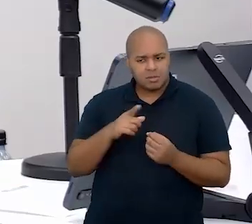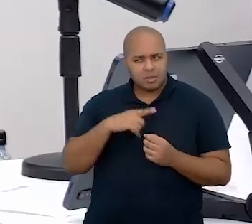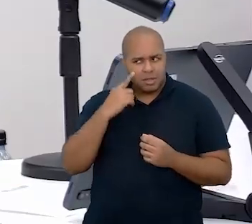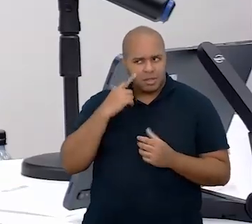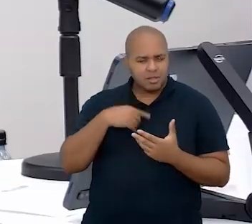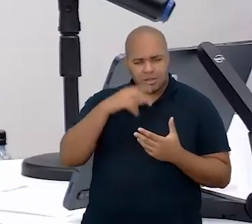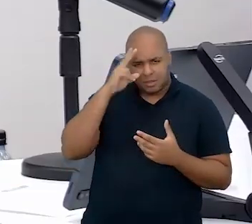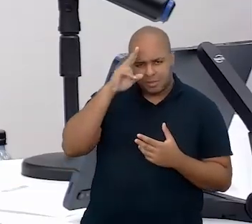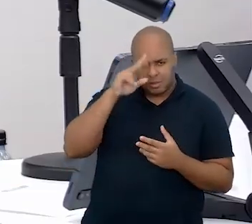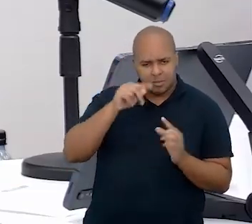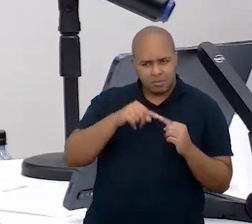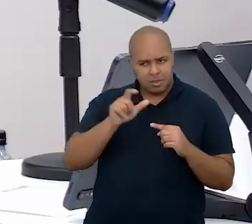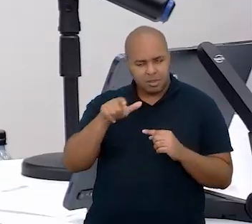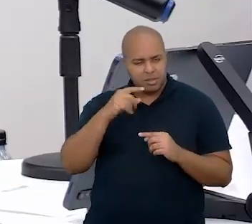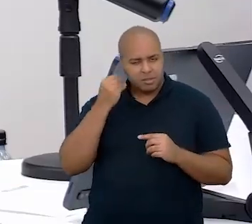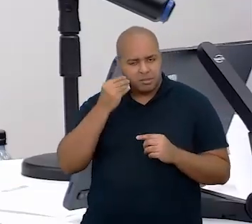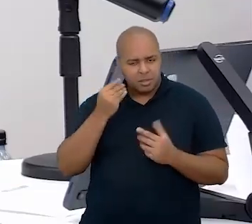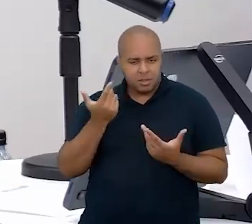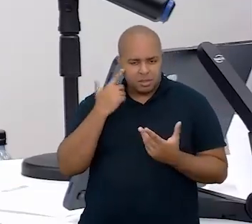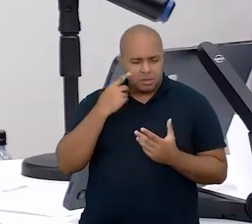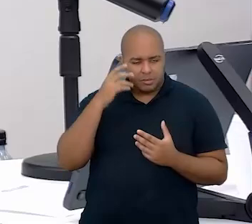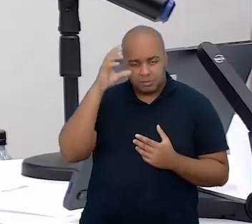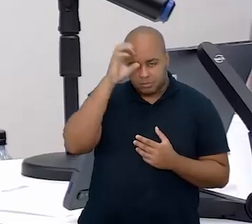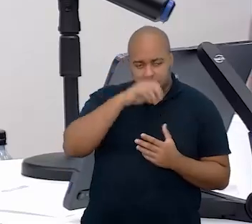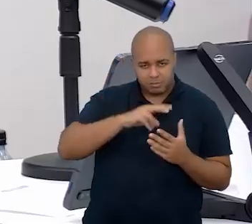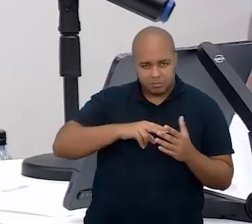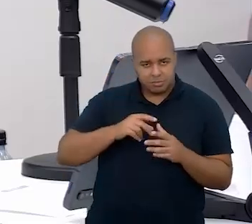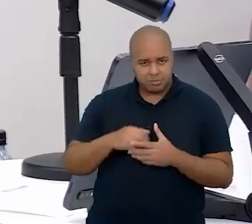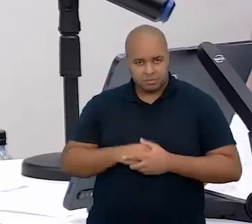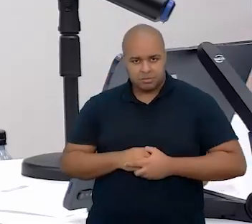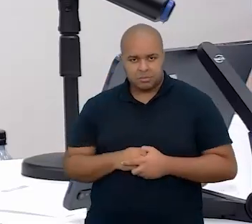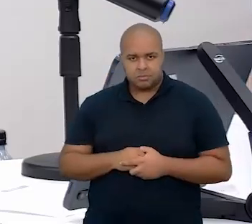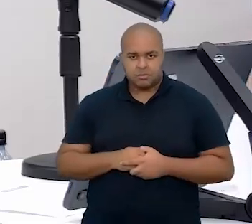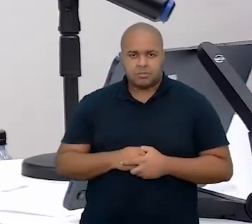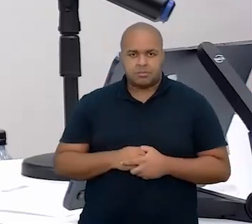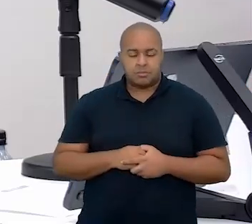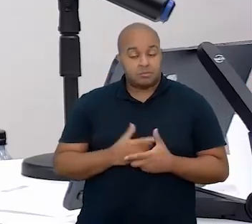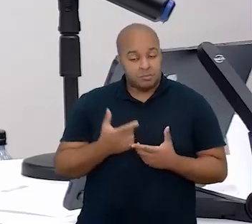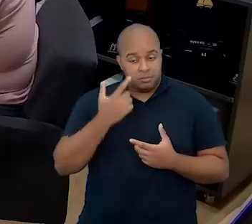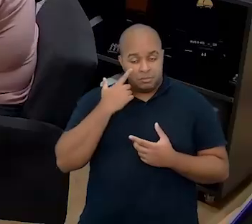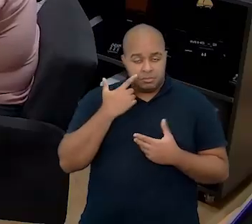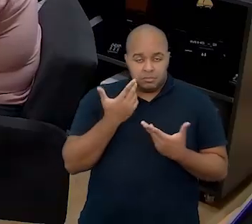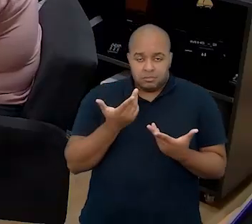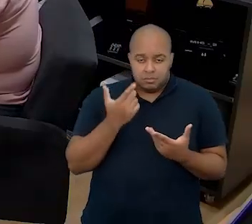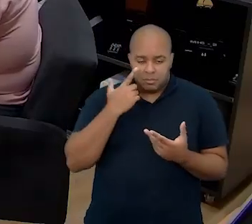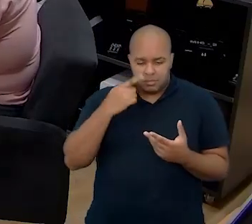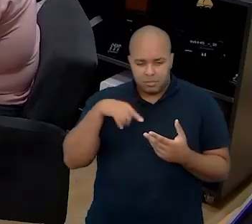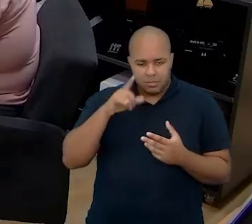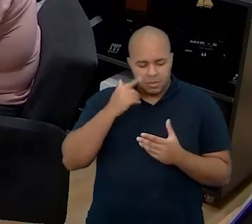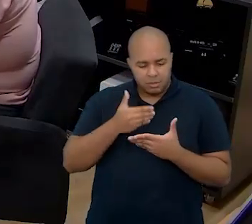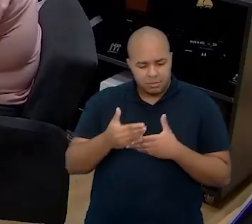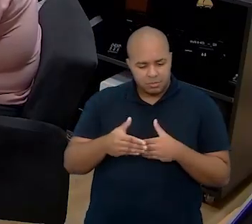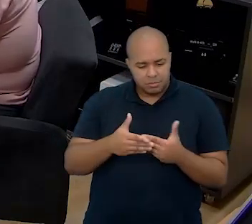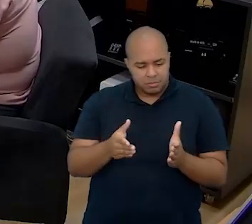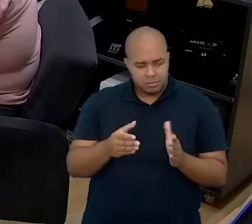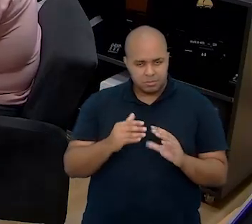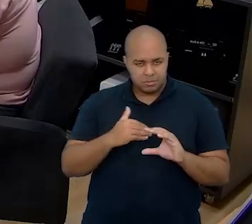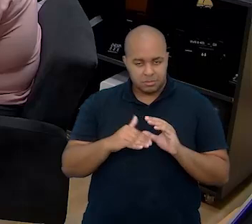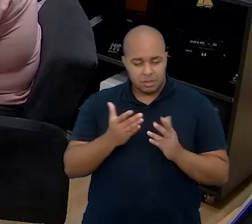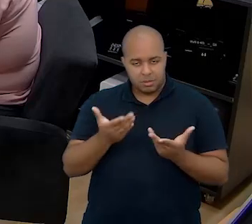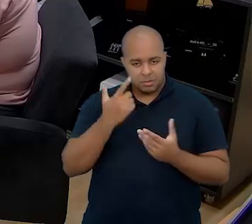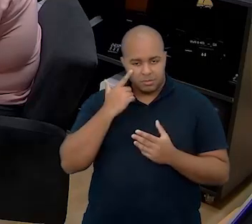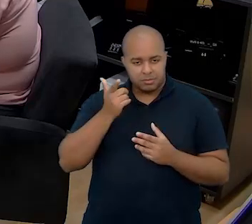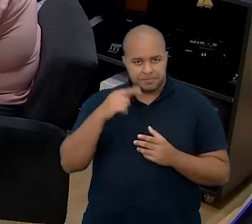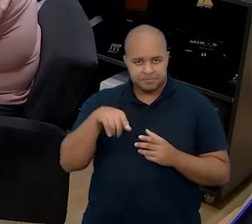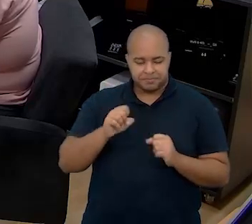têm de lembrança sobre essa experiência de alfabetização. Então, olha só, a gente abriu o chat agora para que